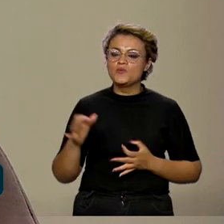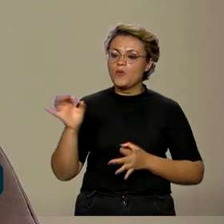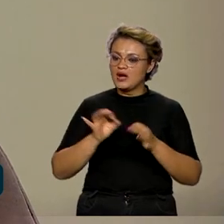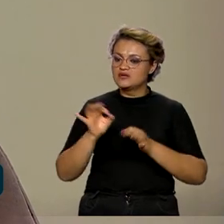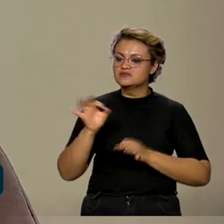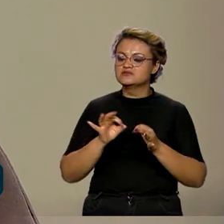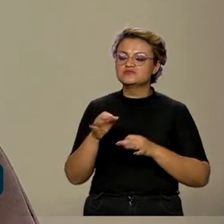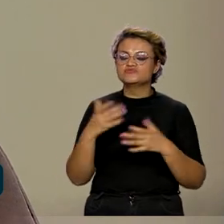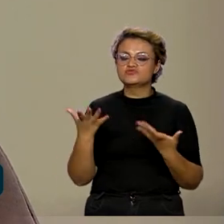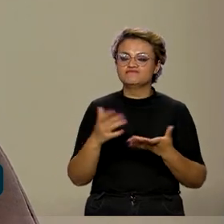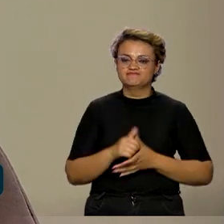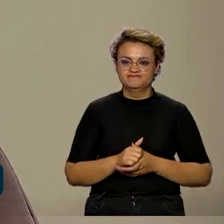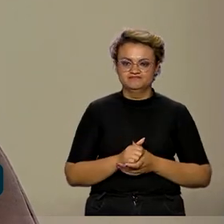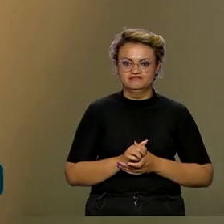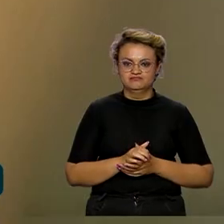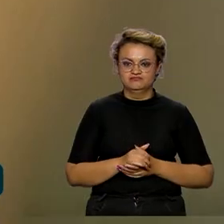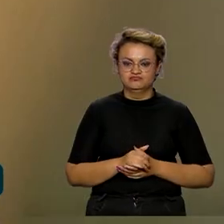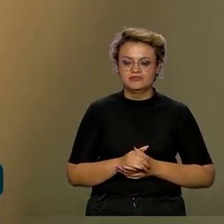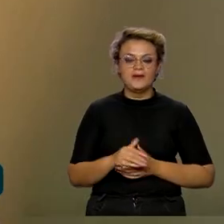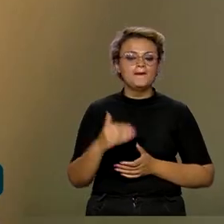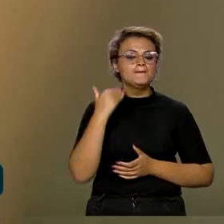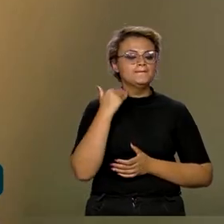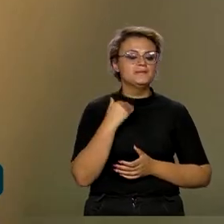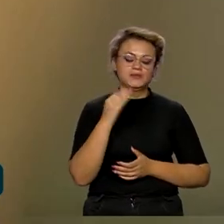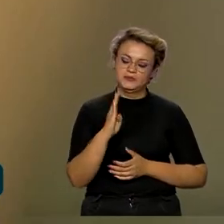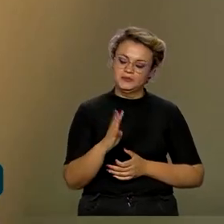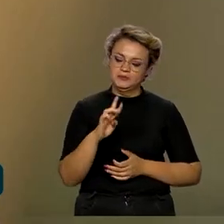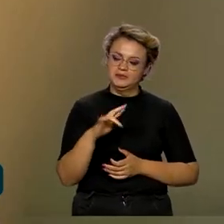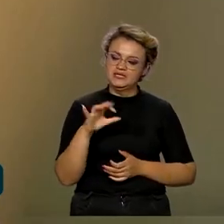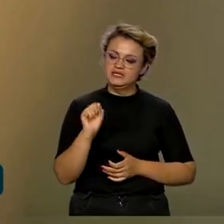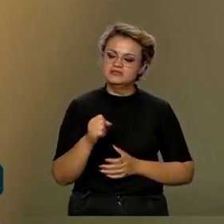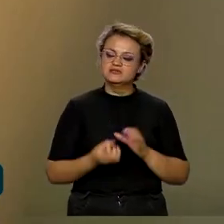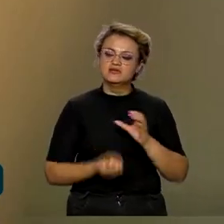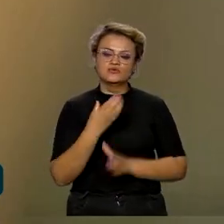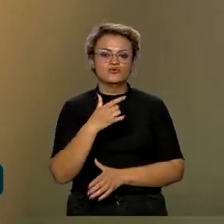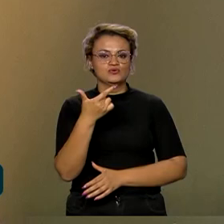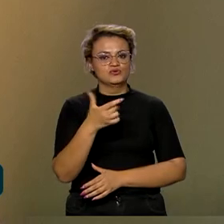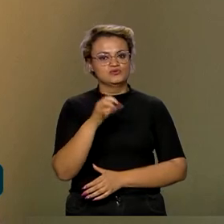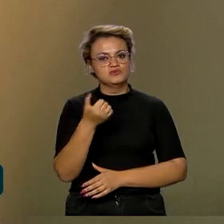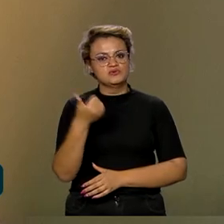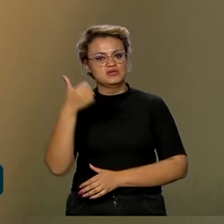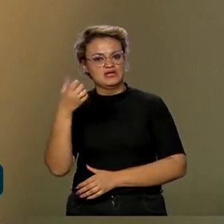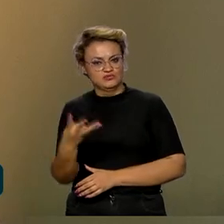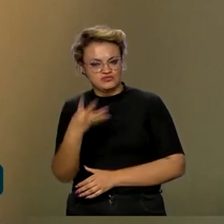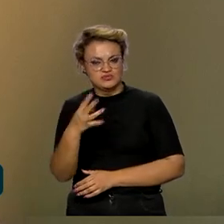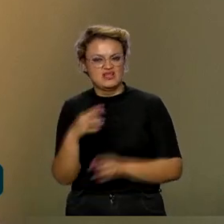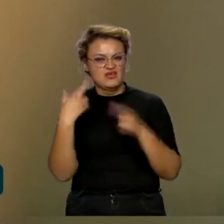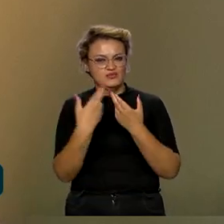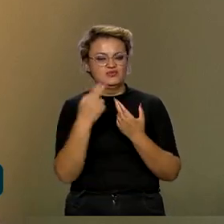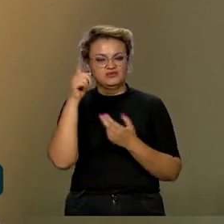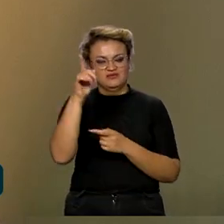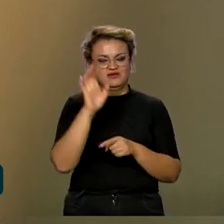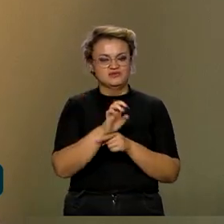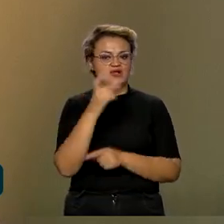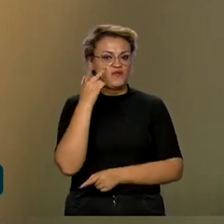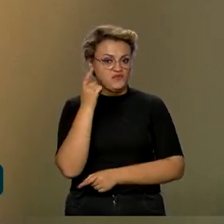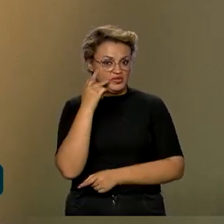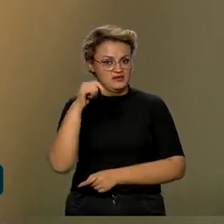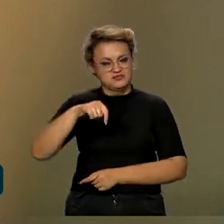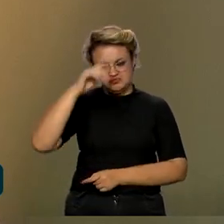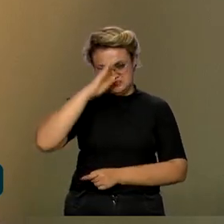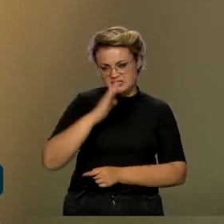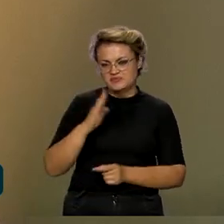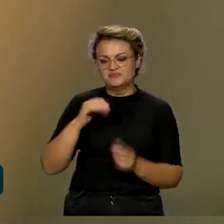contingente de reservas? O Banco dos BRICS foi criado em 2014 na cúpula dos BRICS ocorrida em Fortaleza, portanto, aqui no Brasil.